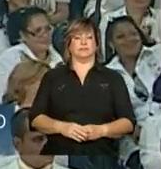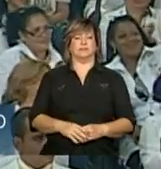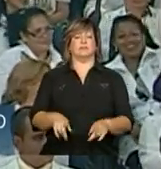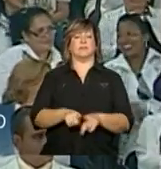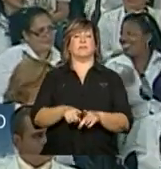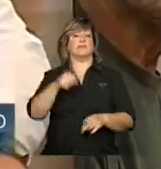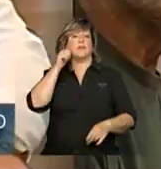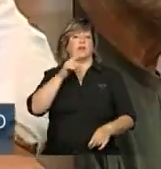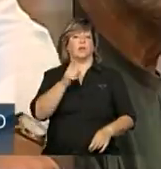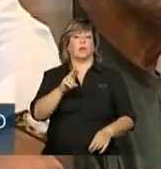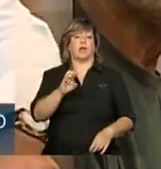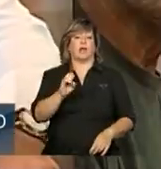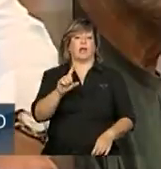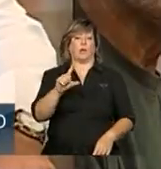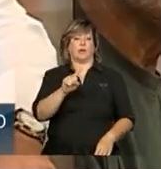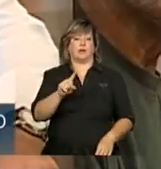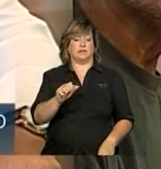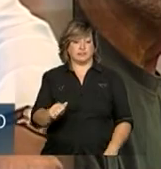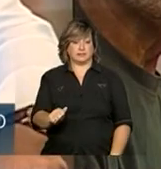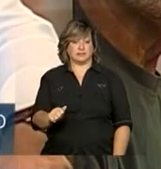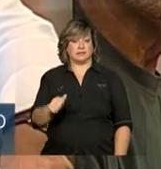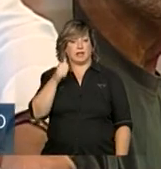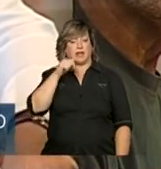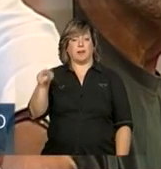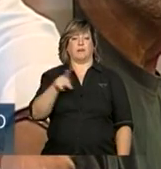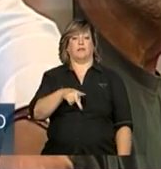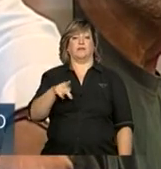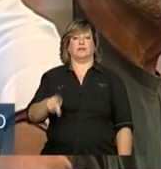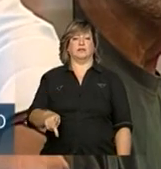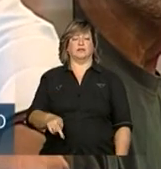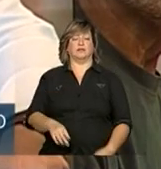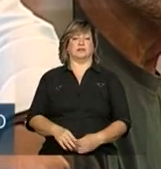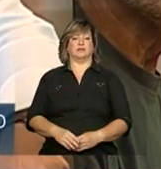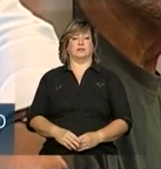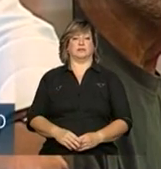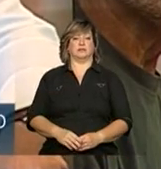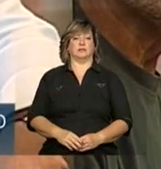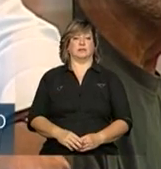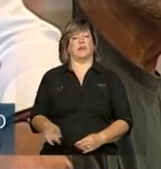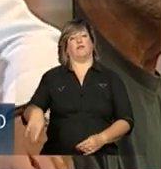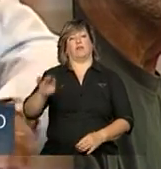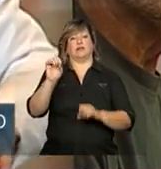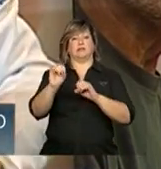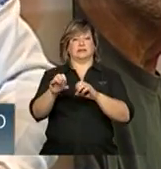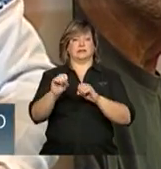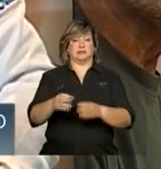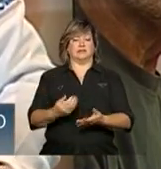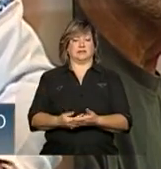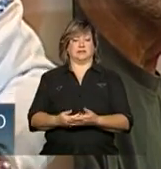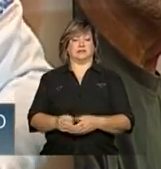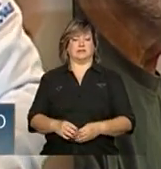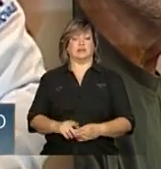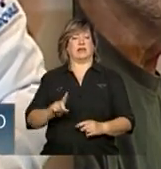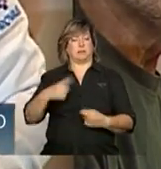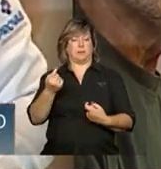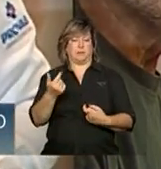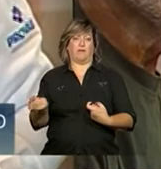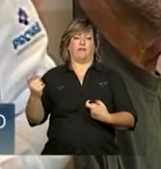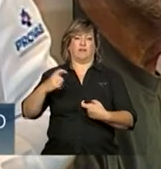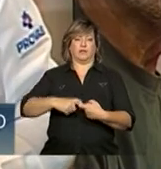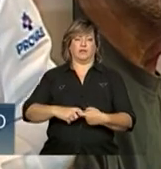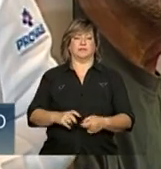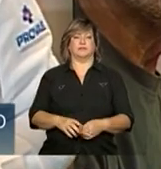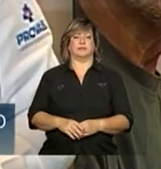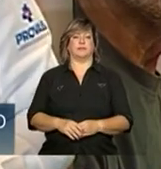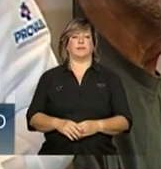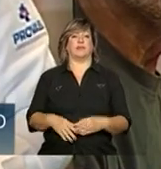E doutora Elza, professora Elza, cadê? Está aí. Foi da aula, está dando aula, outra, daqui a pouco volta. Daqui a